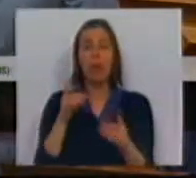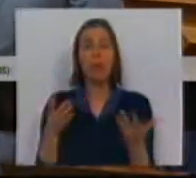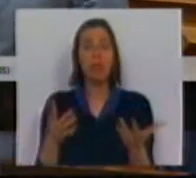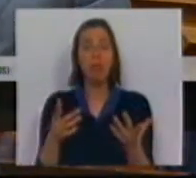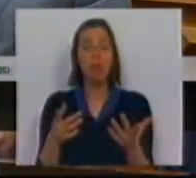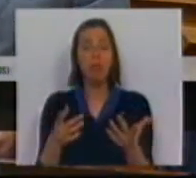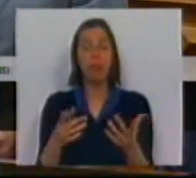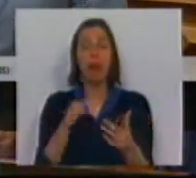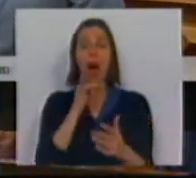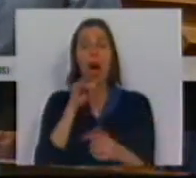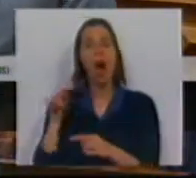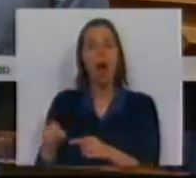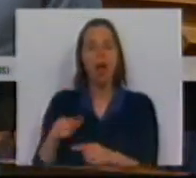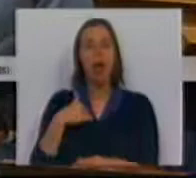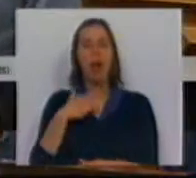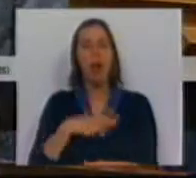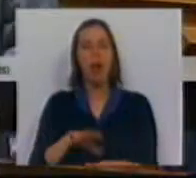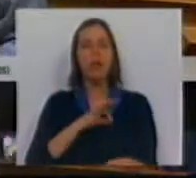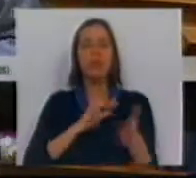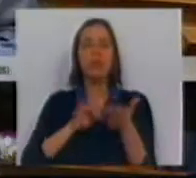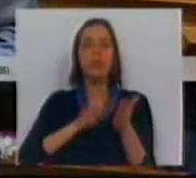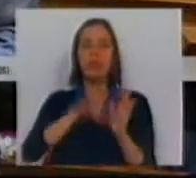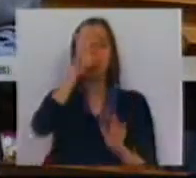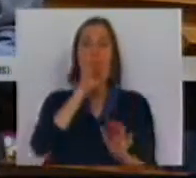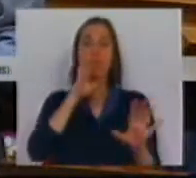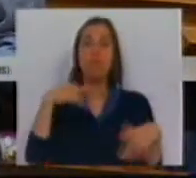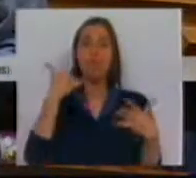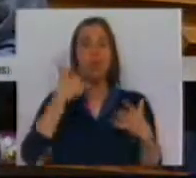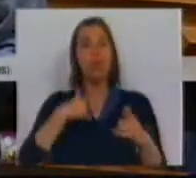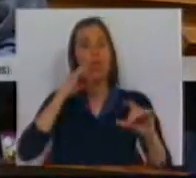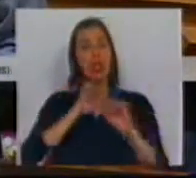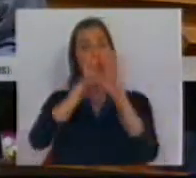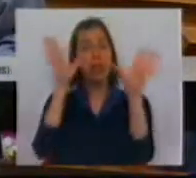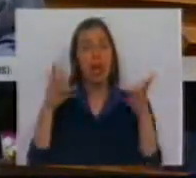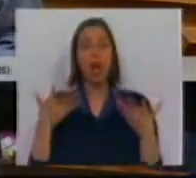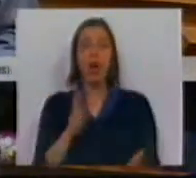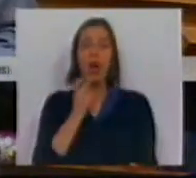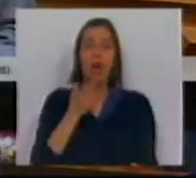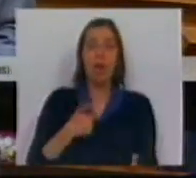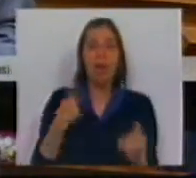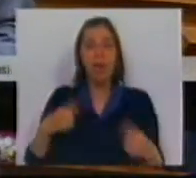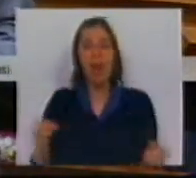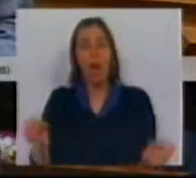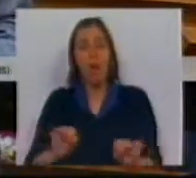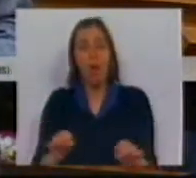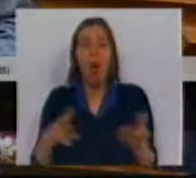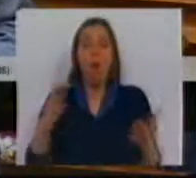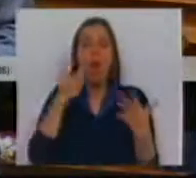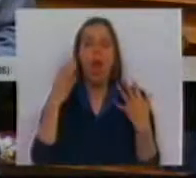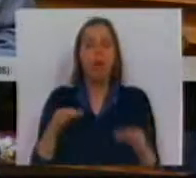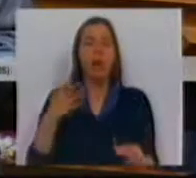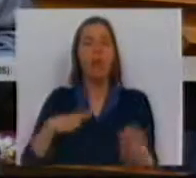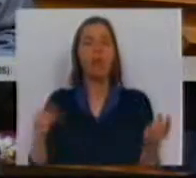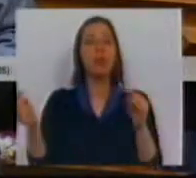colocada, nomeadamente no Algarve, que eu gostava que o Sr. Secretário de Estado me pudesse esclarecer se é que tem agora resposta para isso ou se, naturalmente,